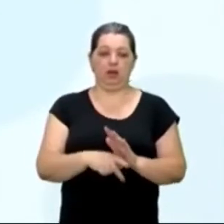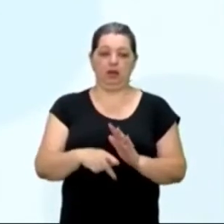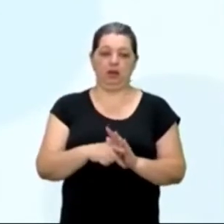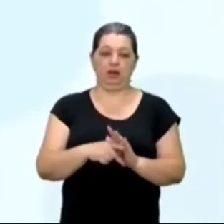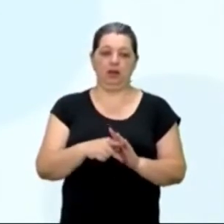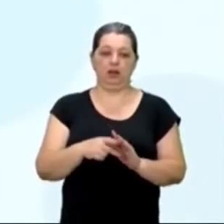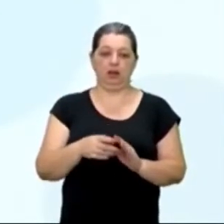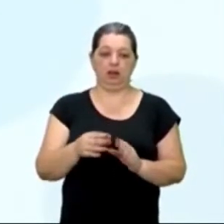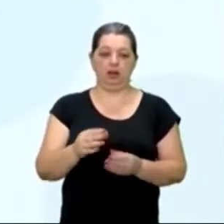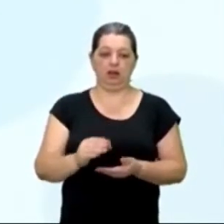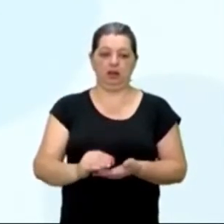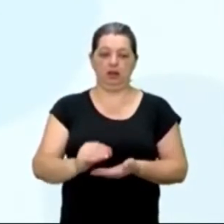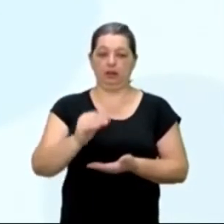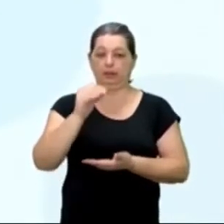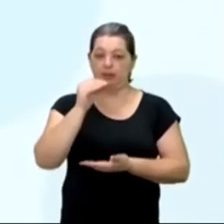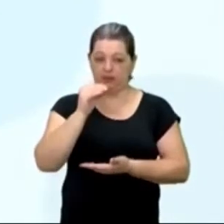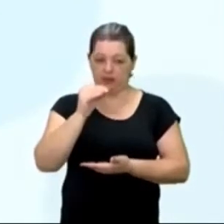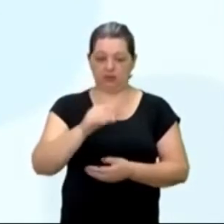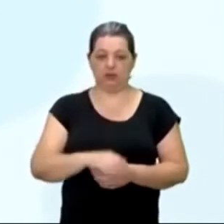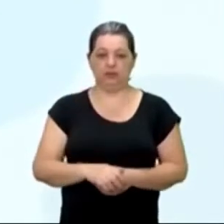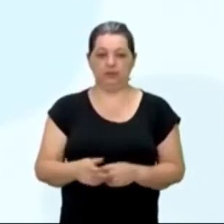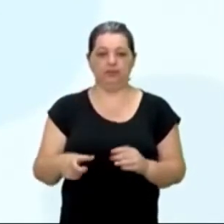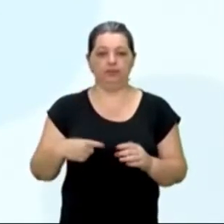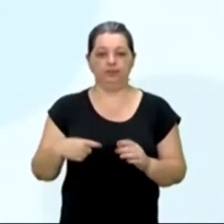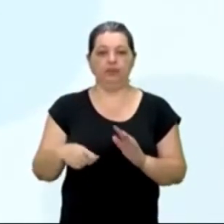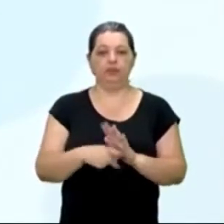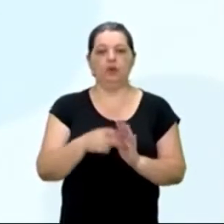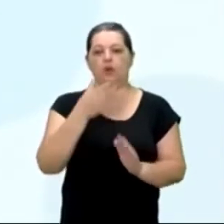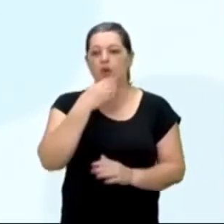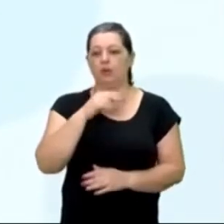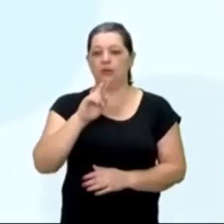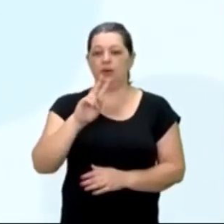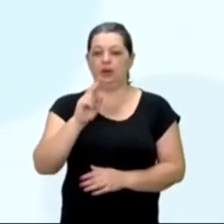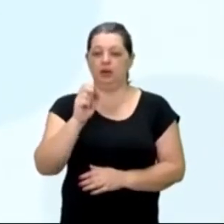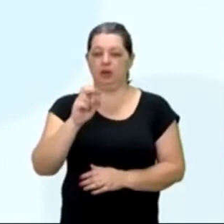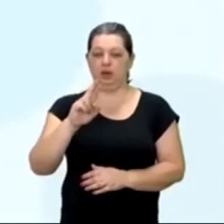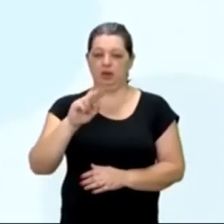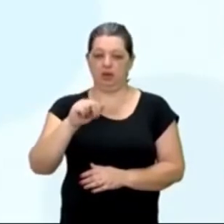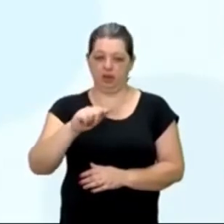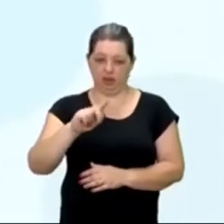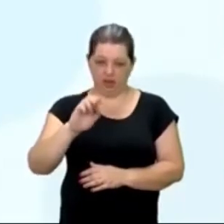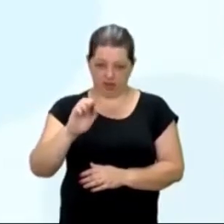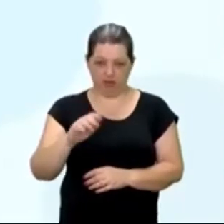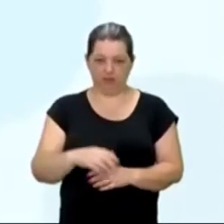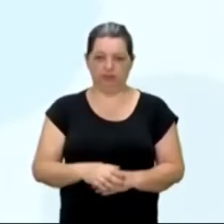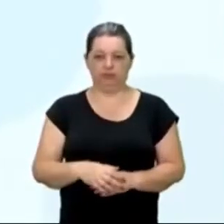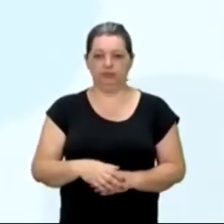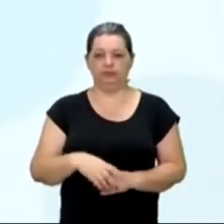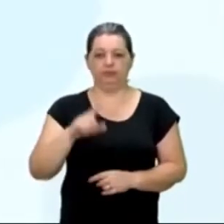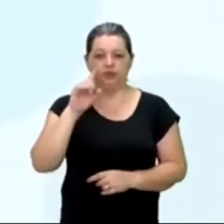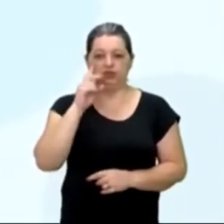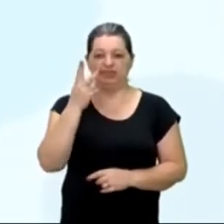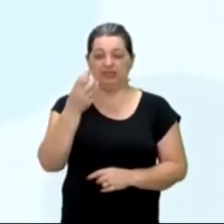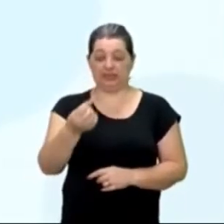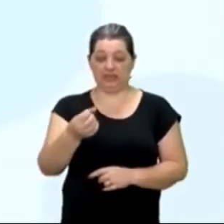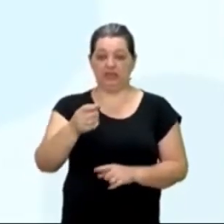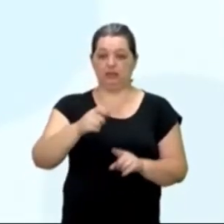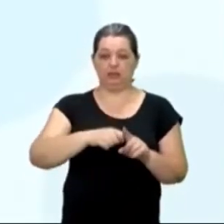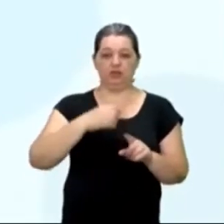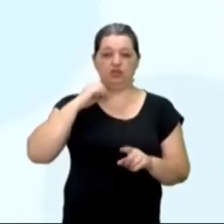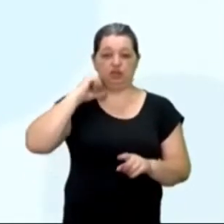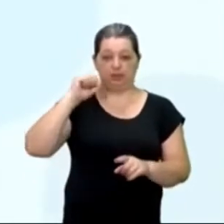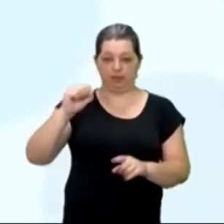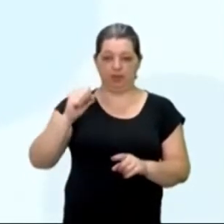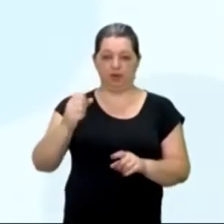dos europeus, a primeira missa, foi celebrada por Henrique de Coimbra, frade bispo português, no dia 26 de abril de 1500, 26 de abril de